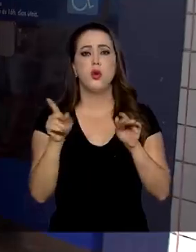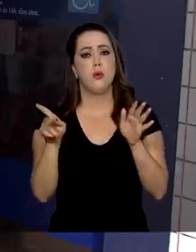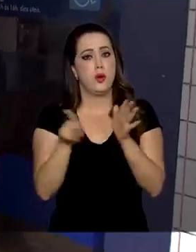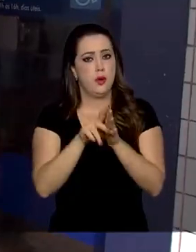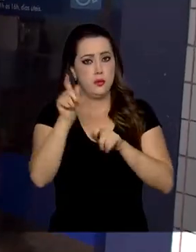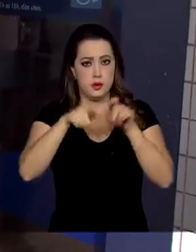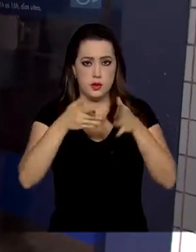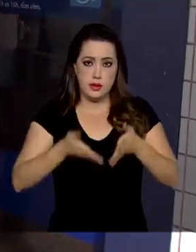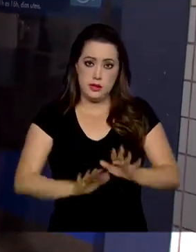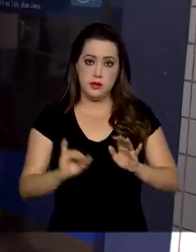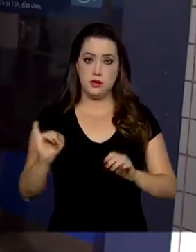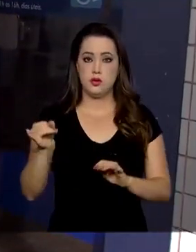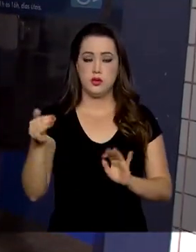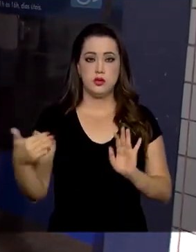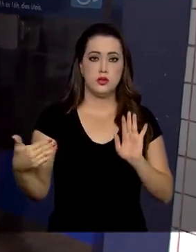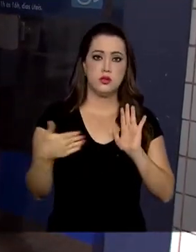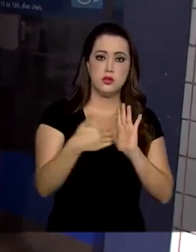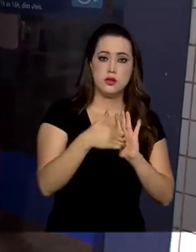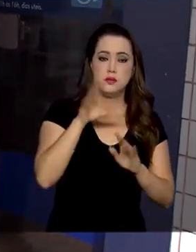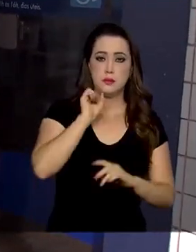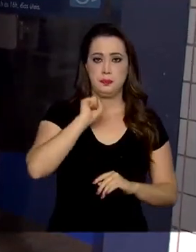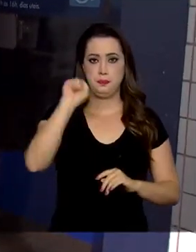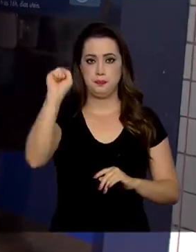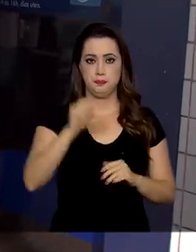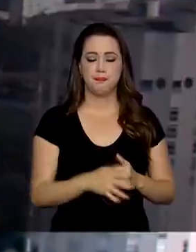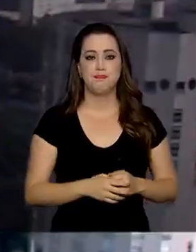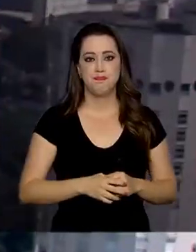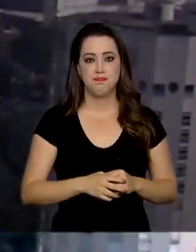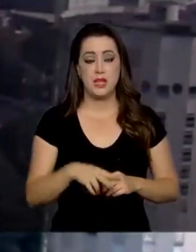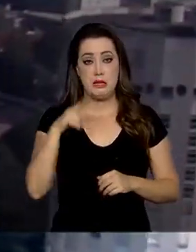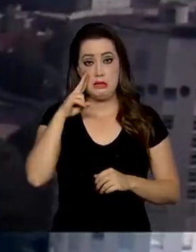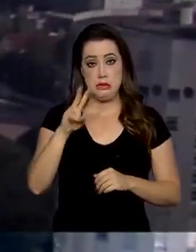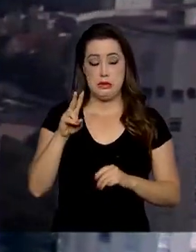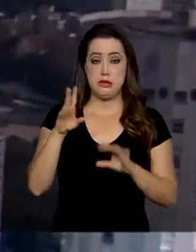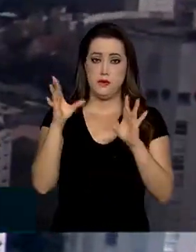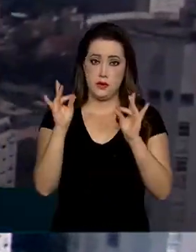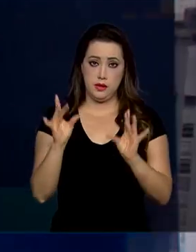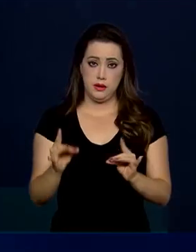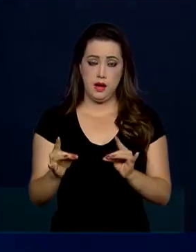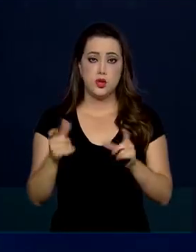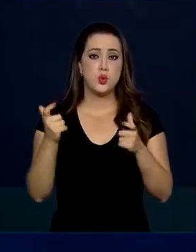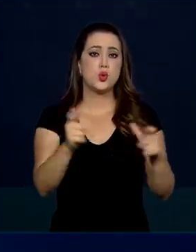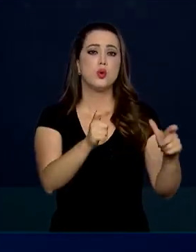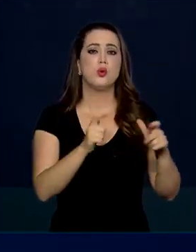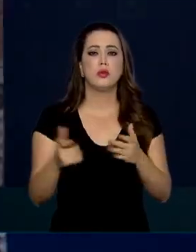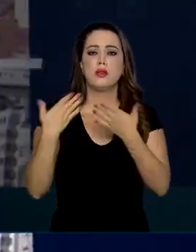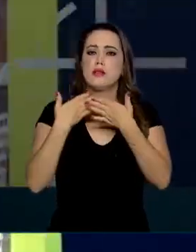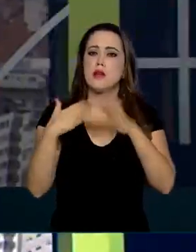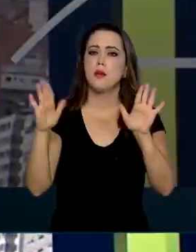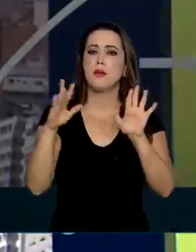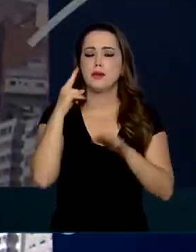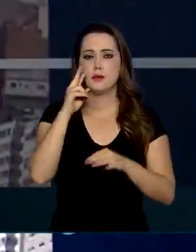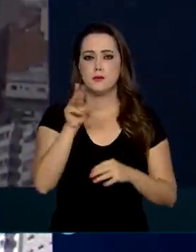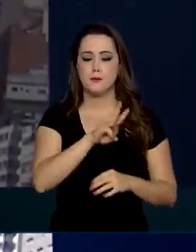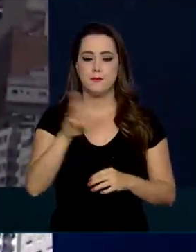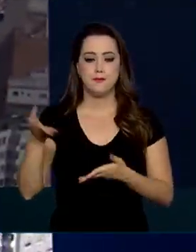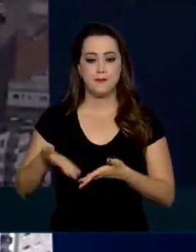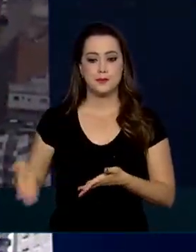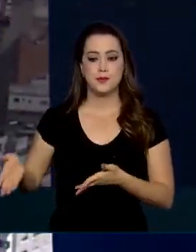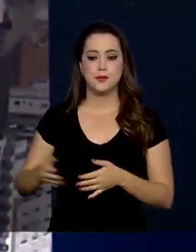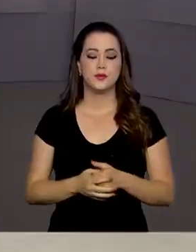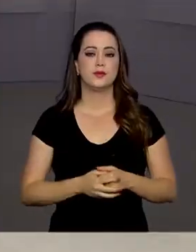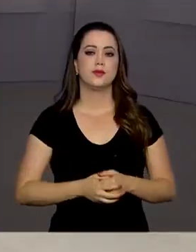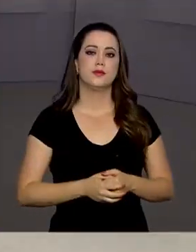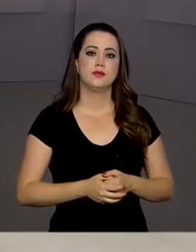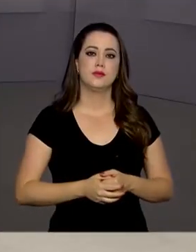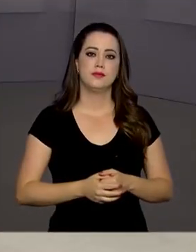feito por trabalhadores nascidos de janeiro a abril. A lista das agências que ficarão abertas está no site da Caixa.